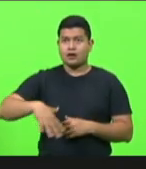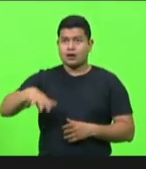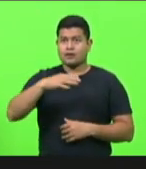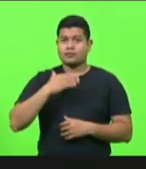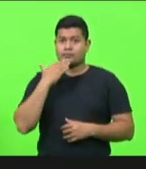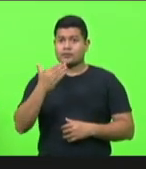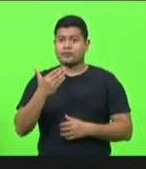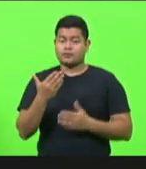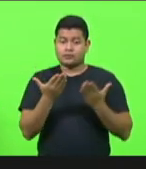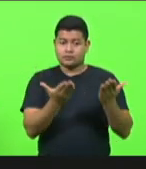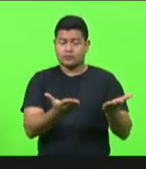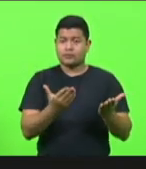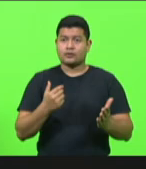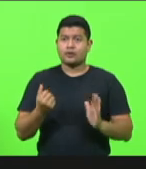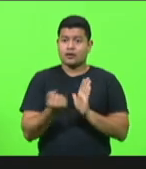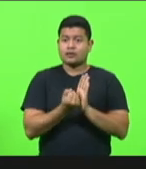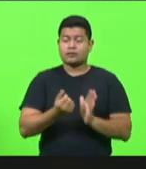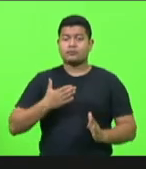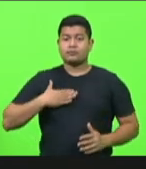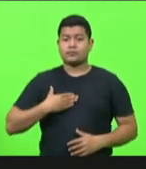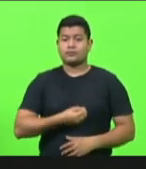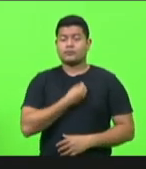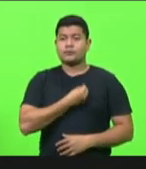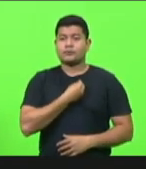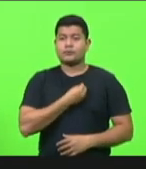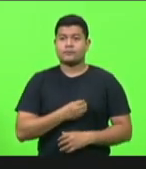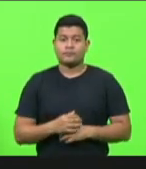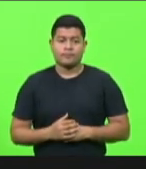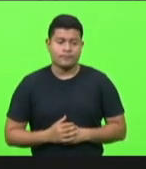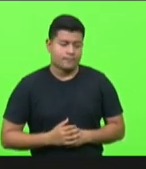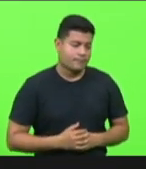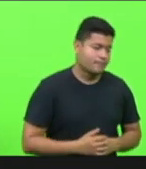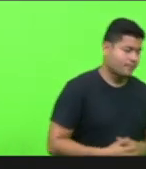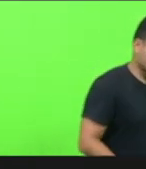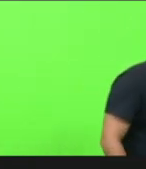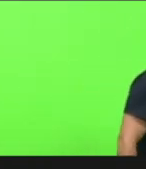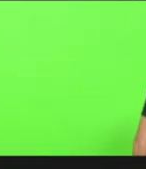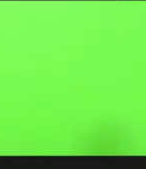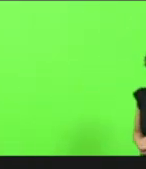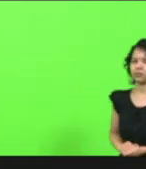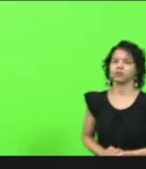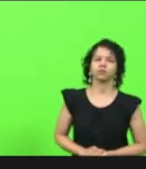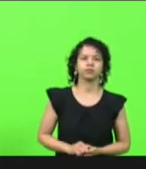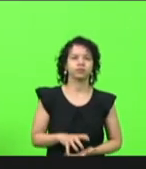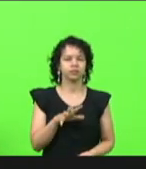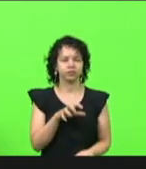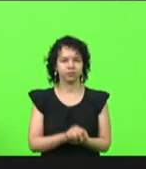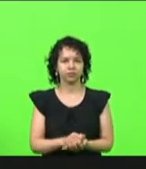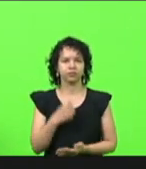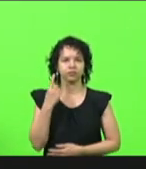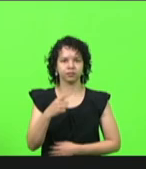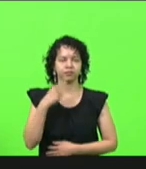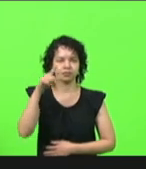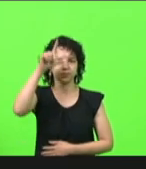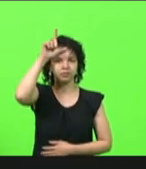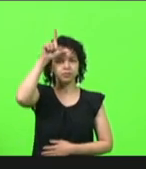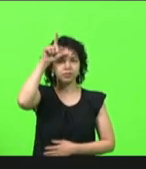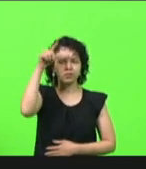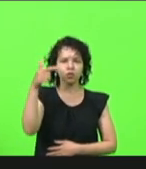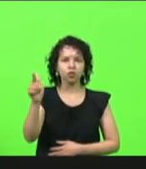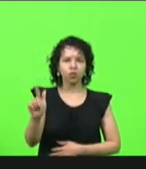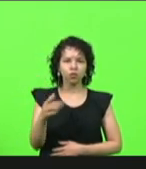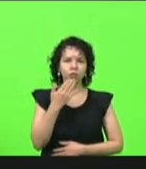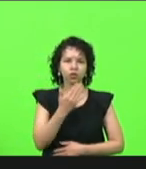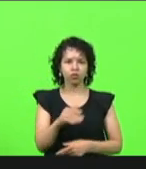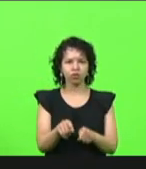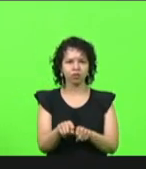pedir à Vossa Excelência que registre a minha presença, por favor. Está registrado, deputado Sargento Lima. Teve outro que me pediu também